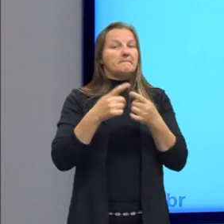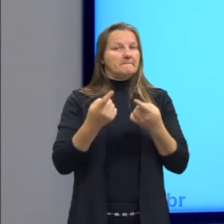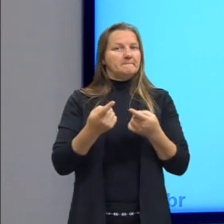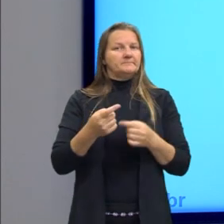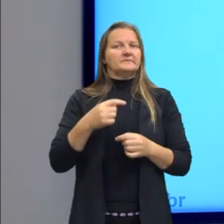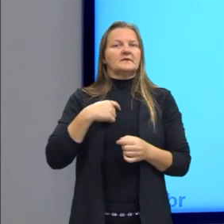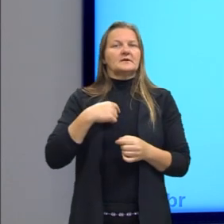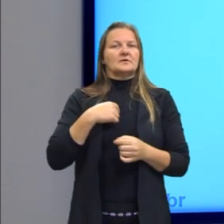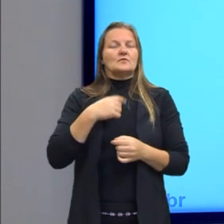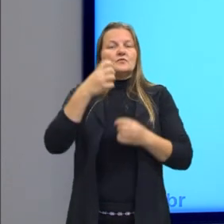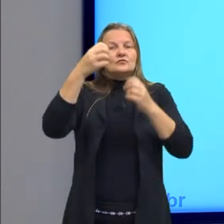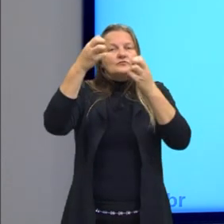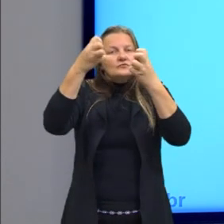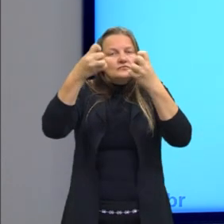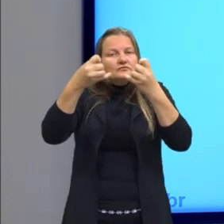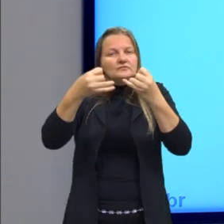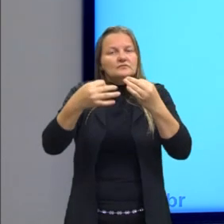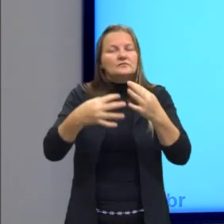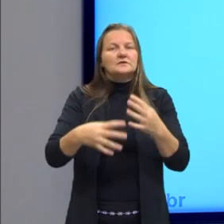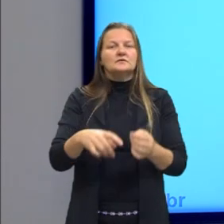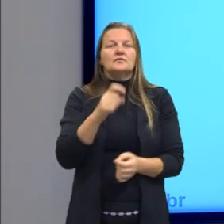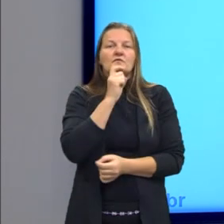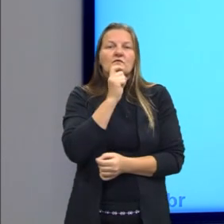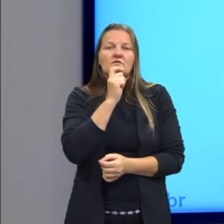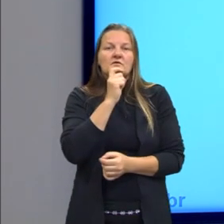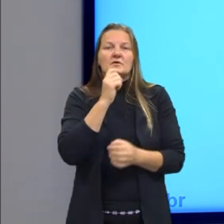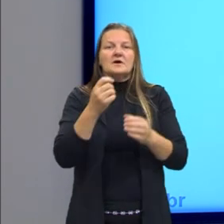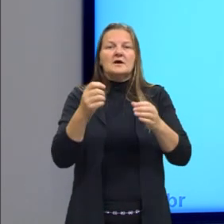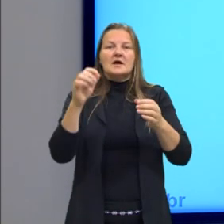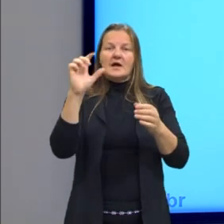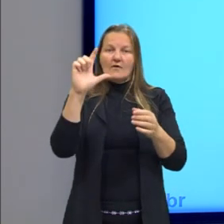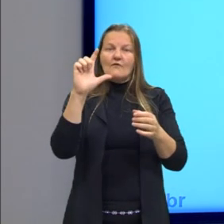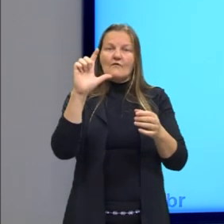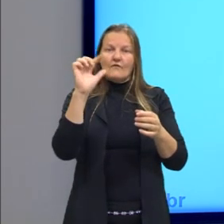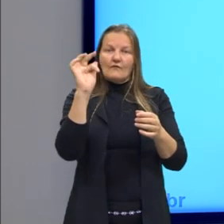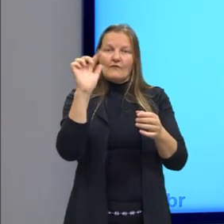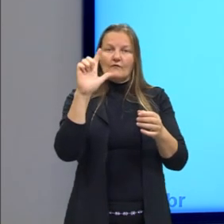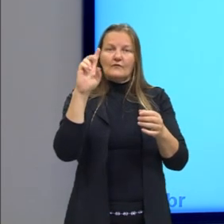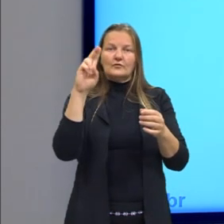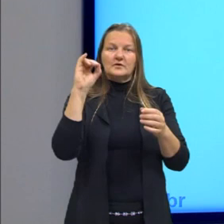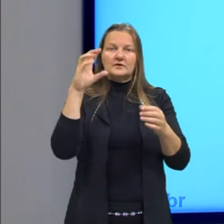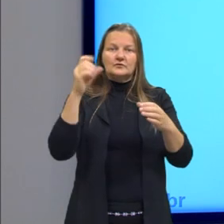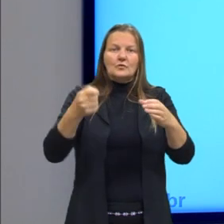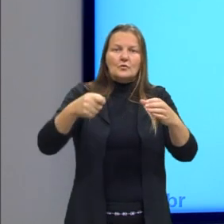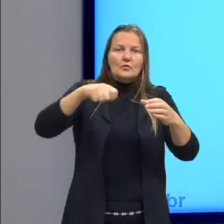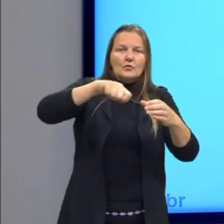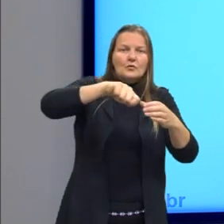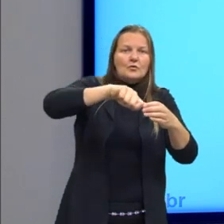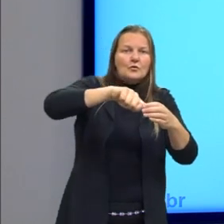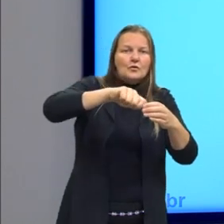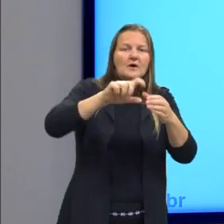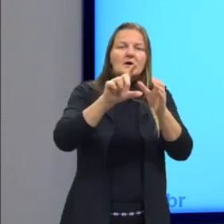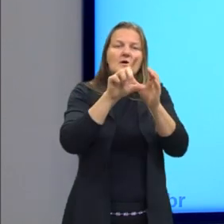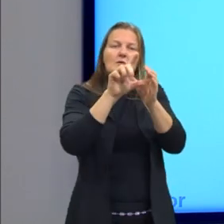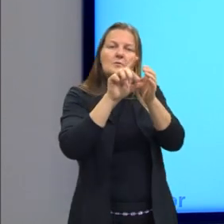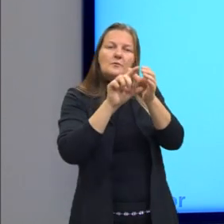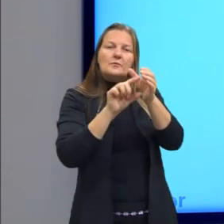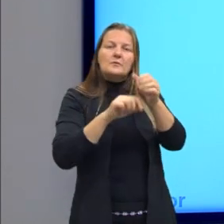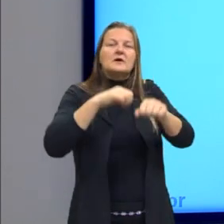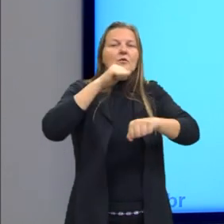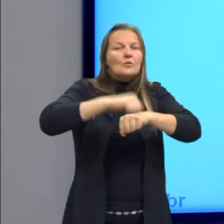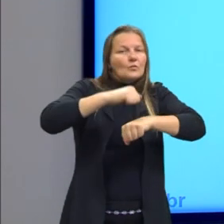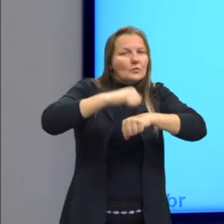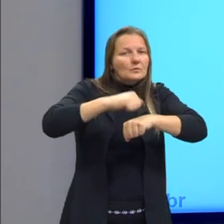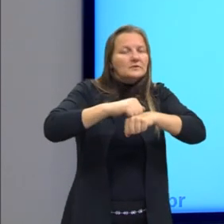eu estou falando de temperaturas frias, este mesmo líquido tem a capacidade, olha que maravilha, de diminuir o ponto